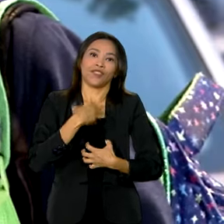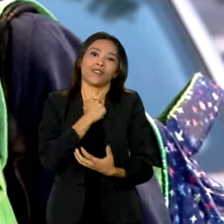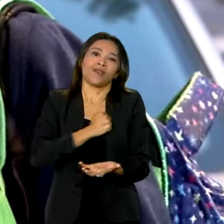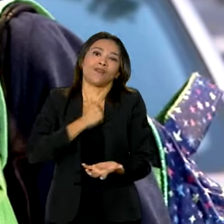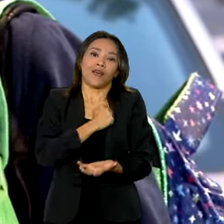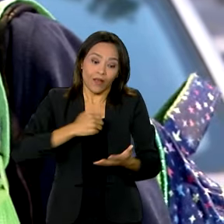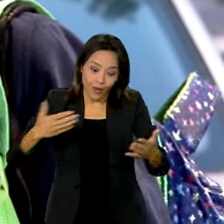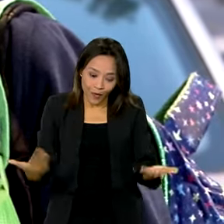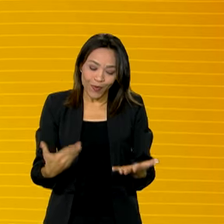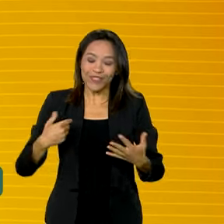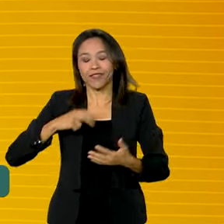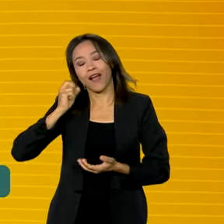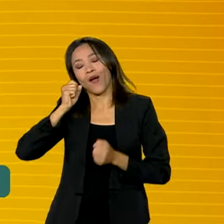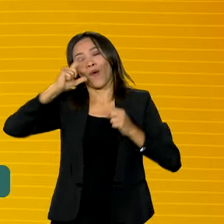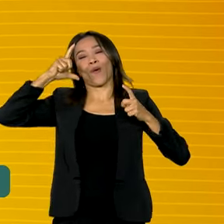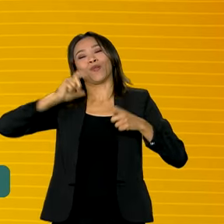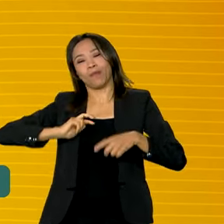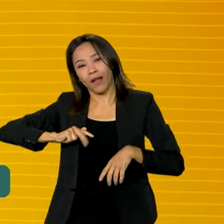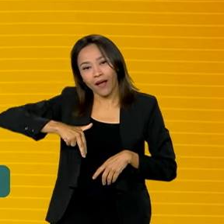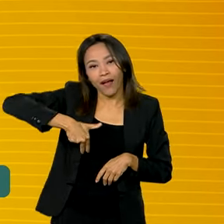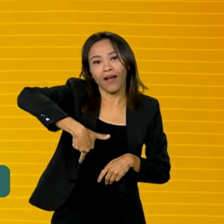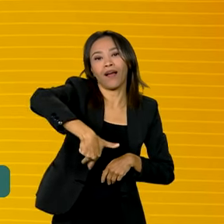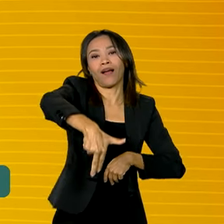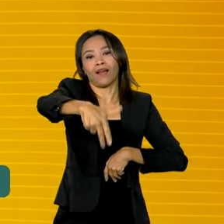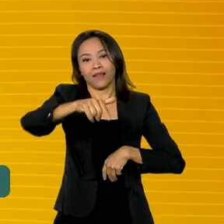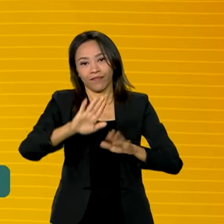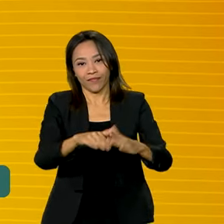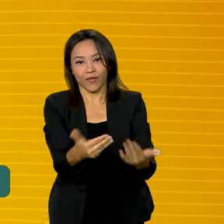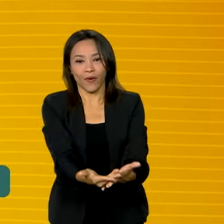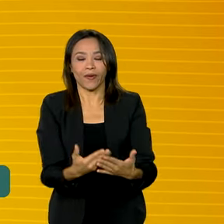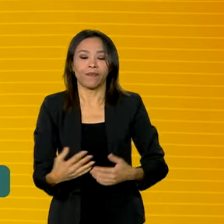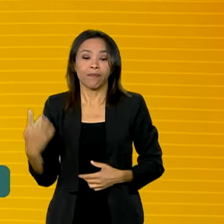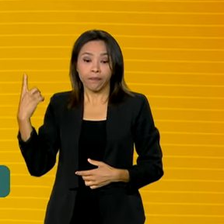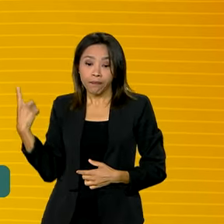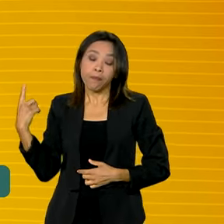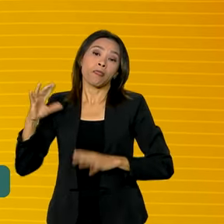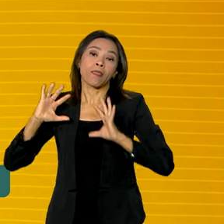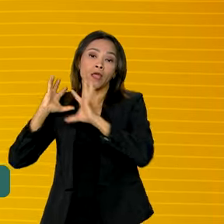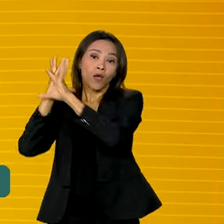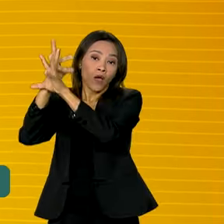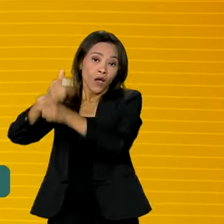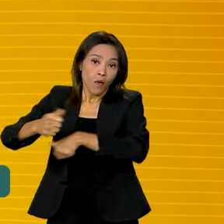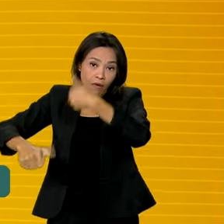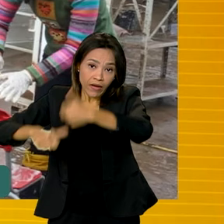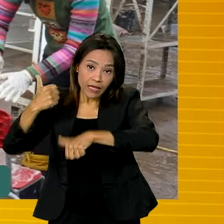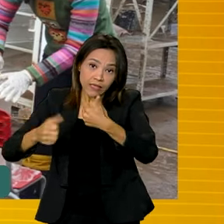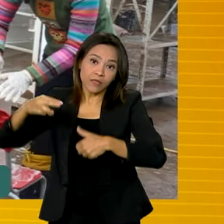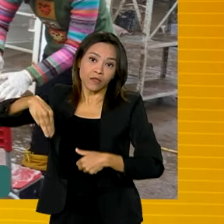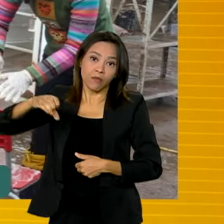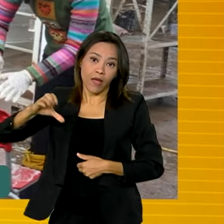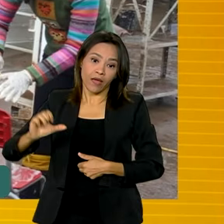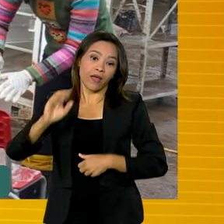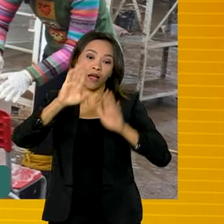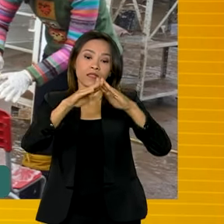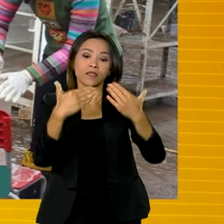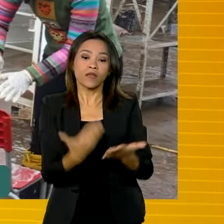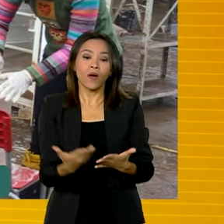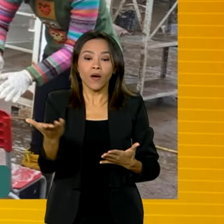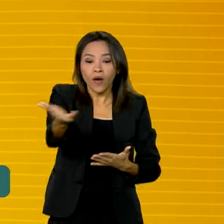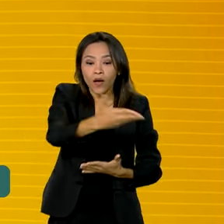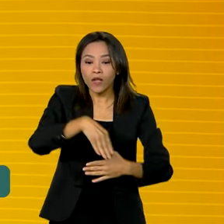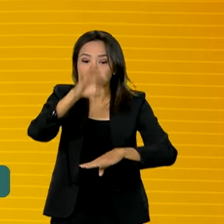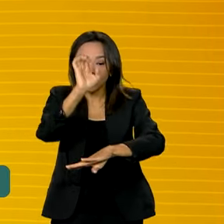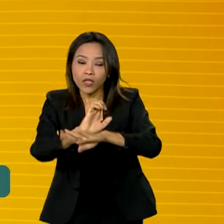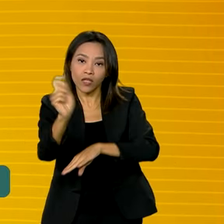acordou tranquilo pra ir pra creche. Segundo o balanço do Ministério da Educação, a Rede Municipal de Educação do Rio Grande do Sul teve